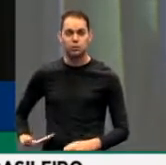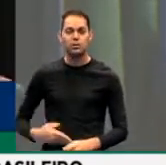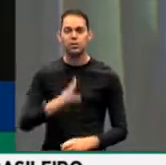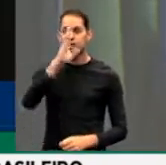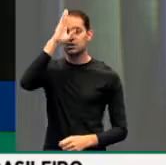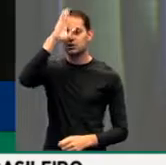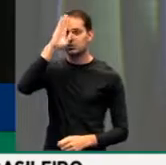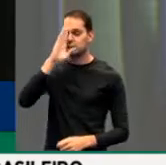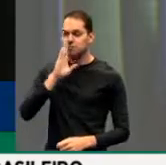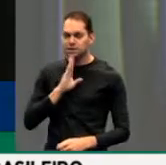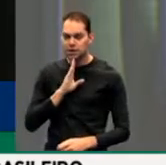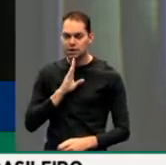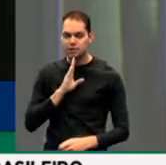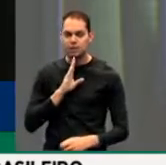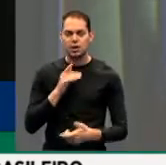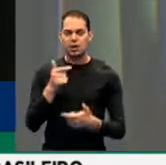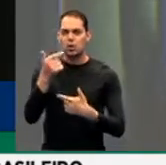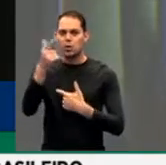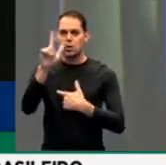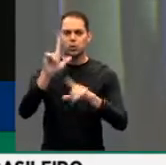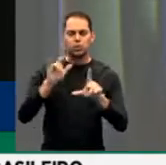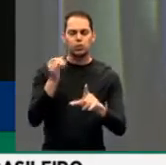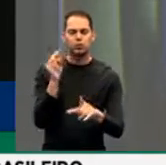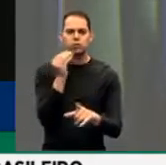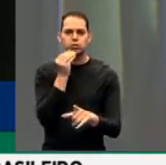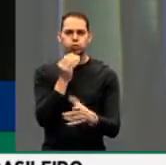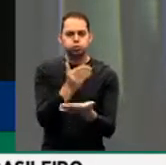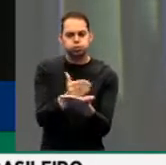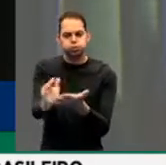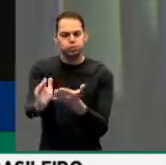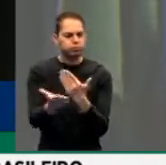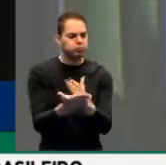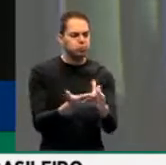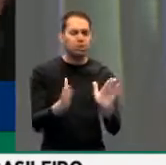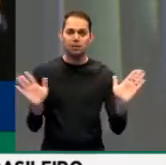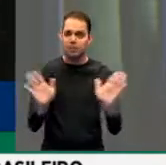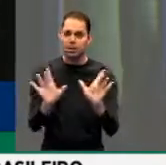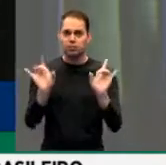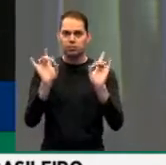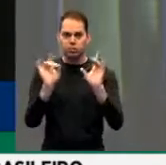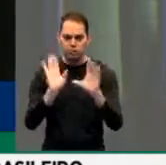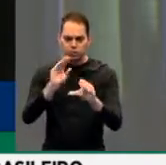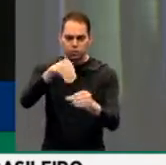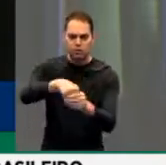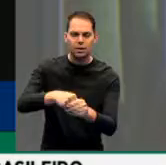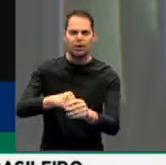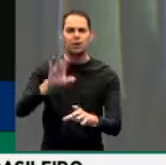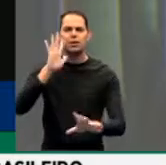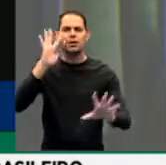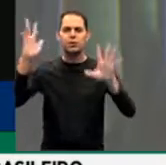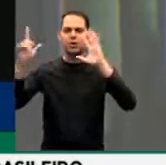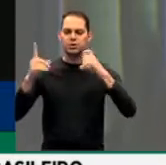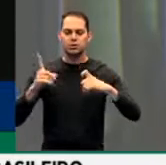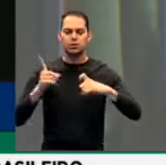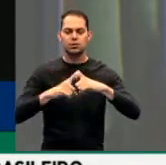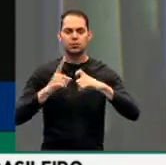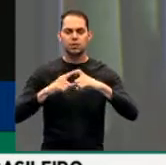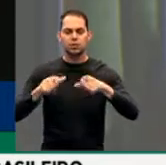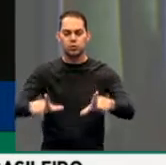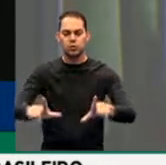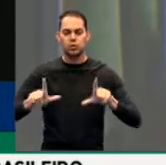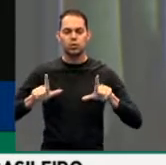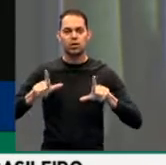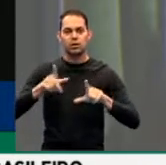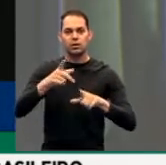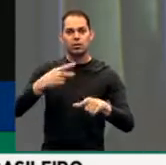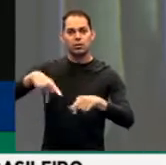graça, sem excluir as outras possibilidades, especialização. Imaginem que um médico queira pegar um título no